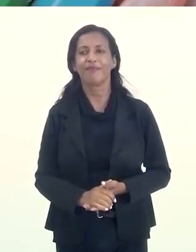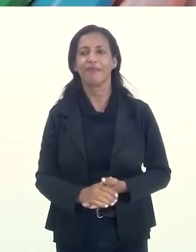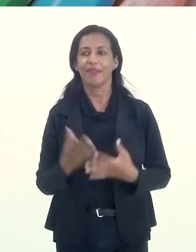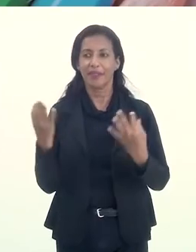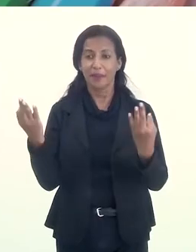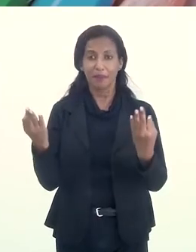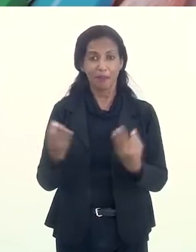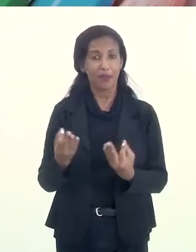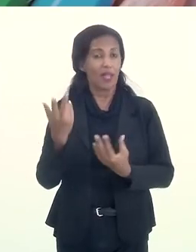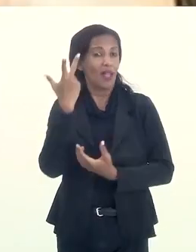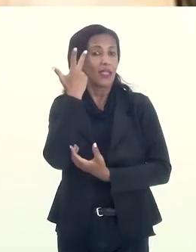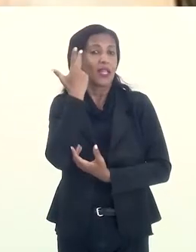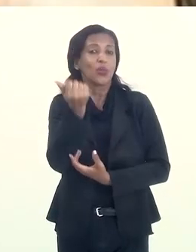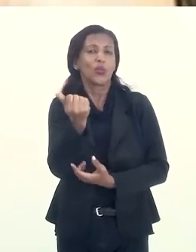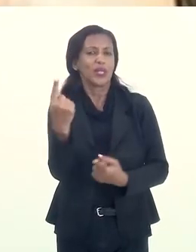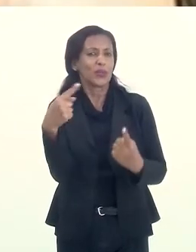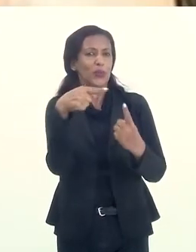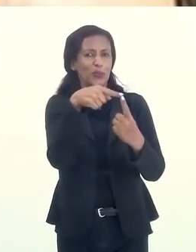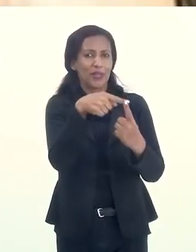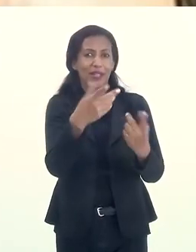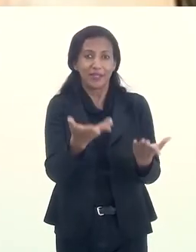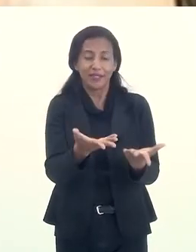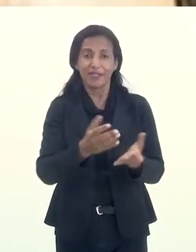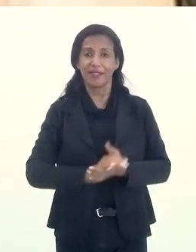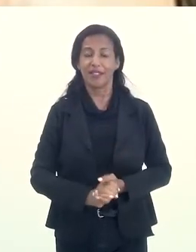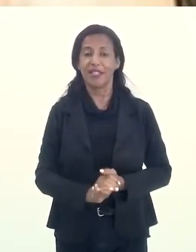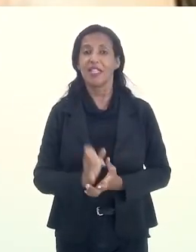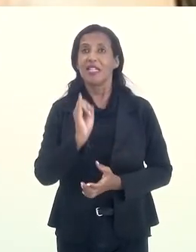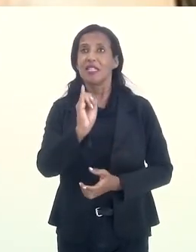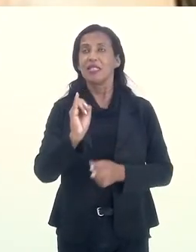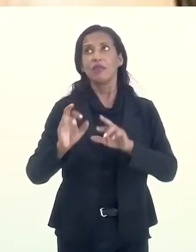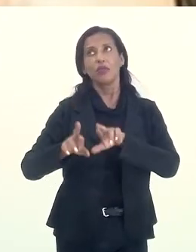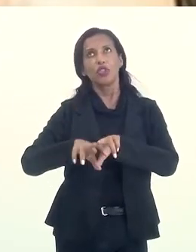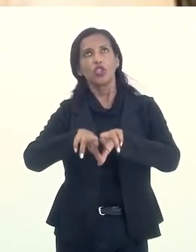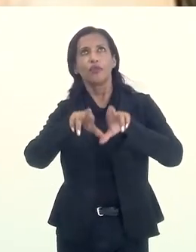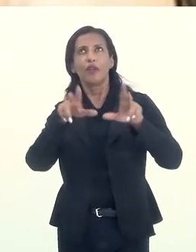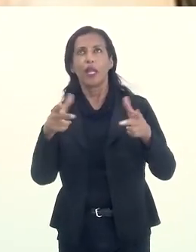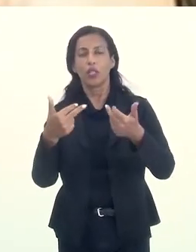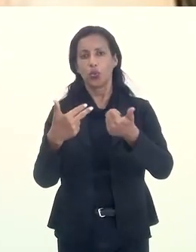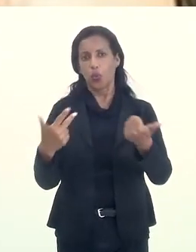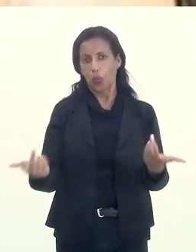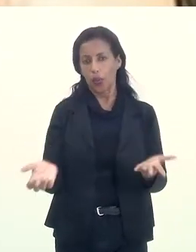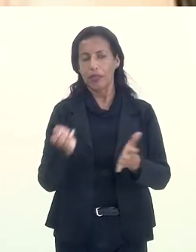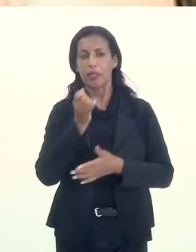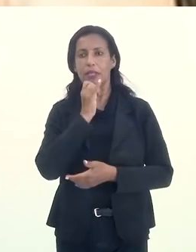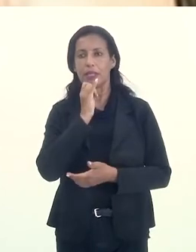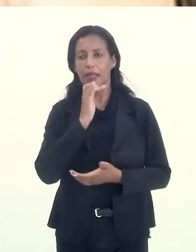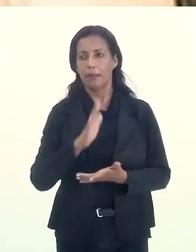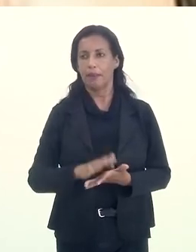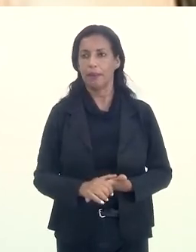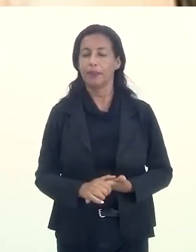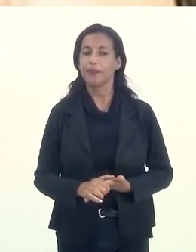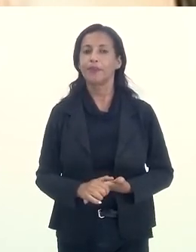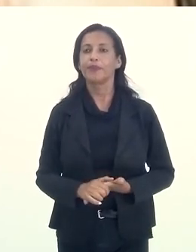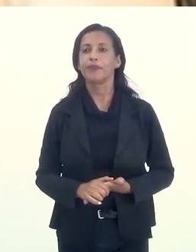Perfeito, perfeito, é isso aí. Porque é da natureza do objeto. Se fosse coisa diferente,